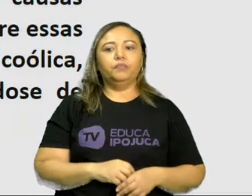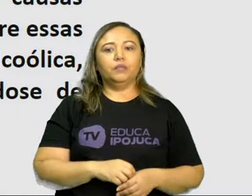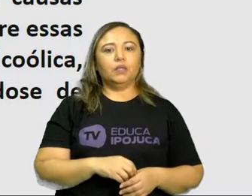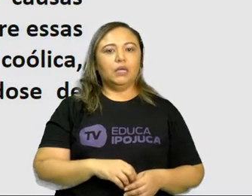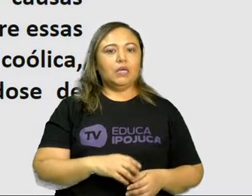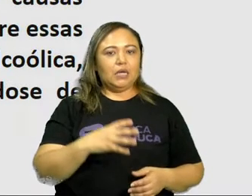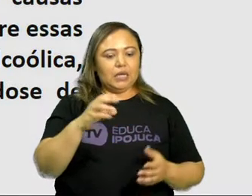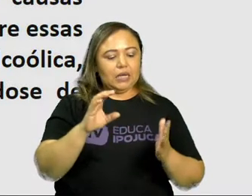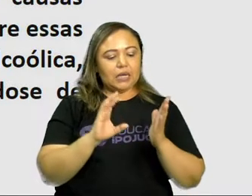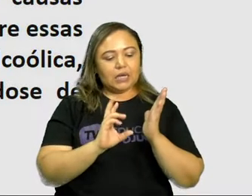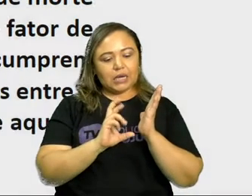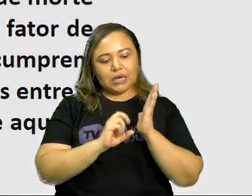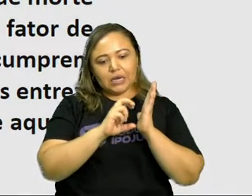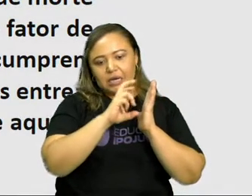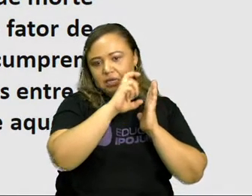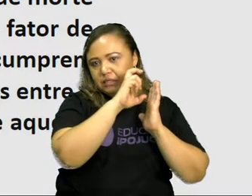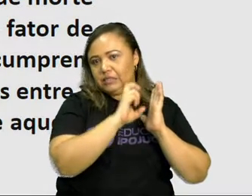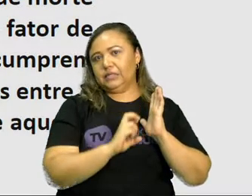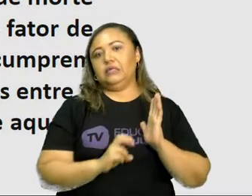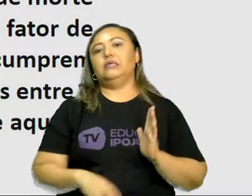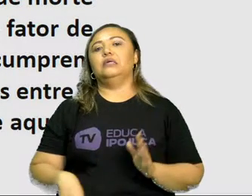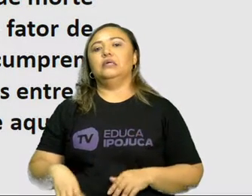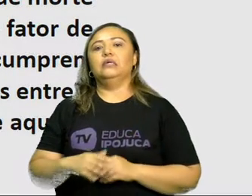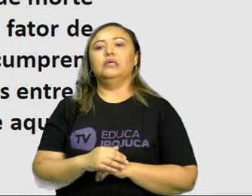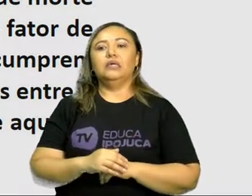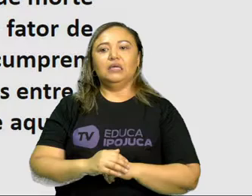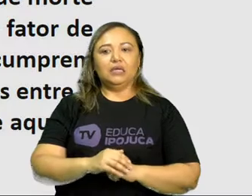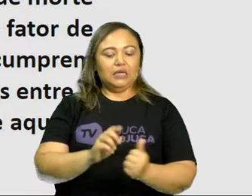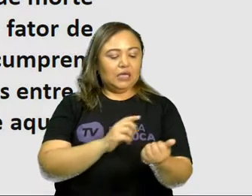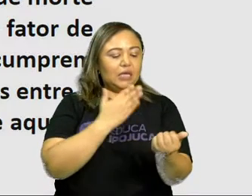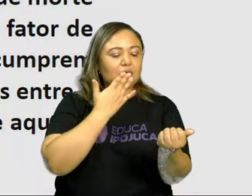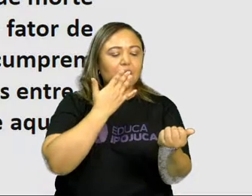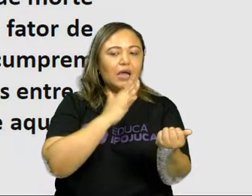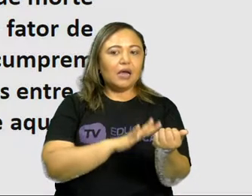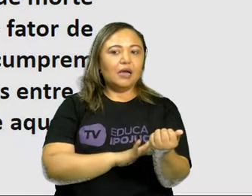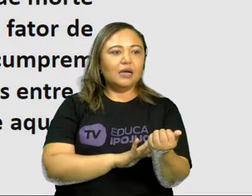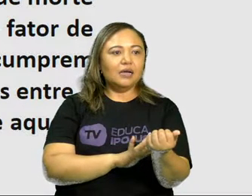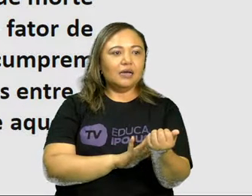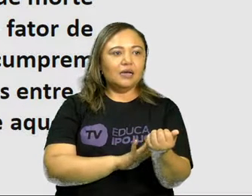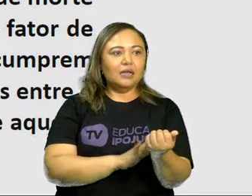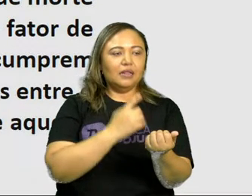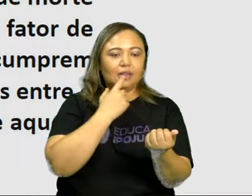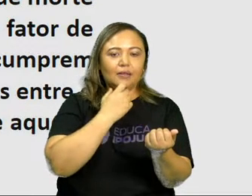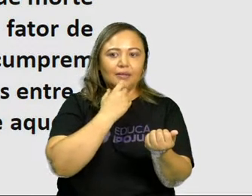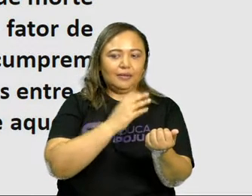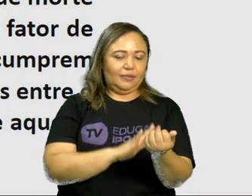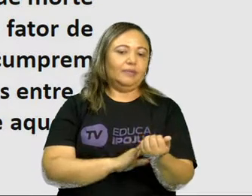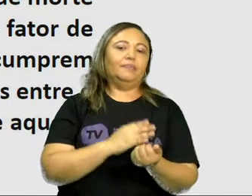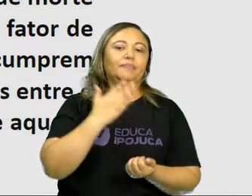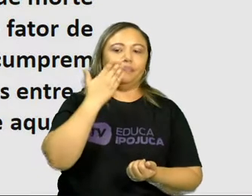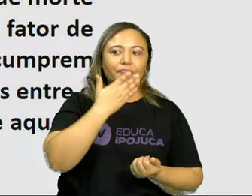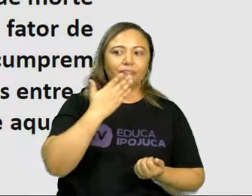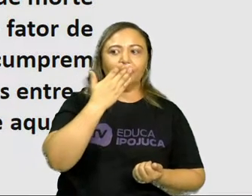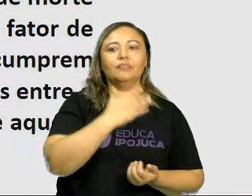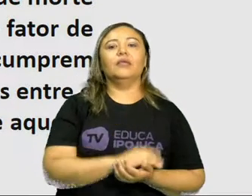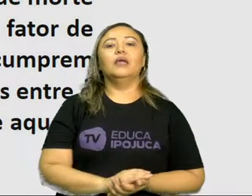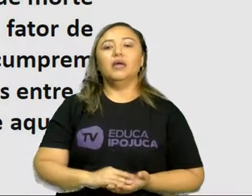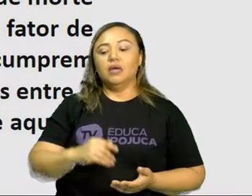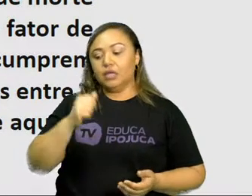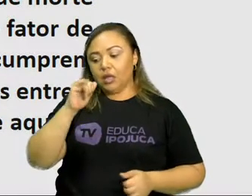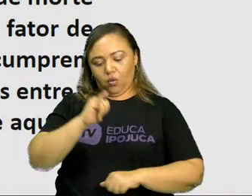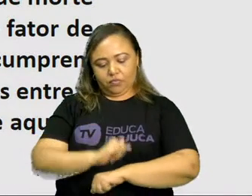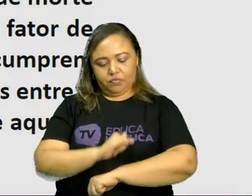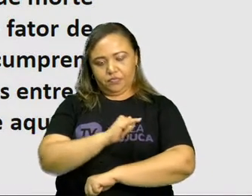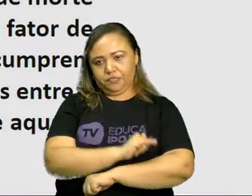diabetes e overdose de drogas. O ponto principal é que a obesidade em crianças é um problema que